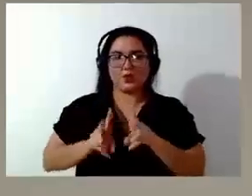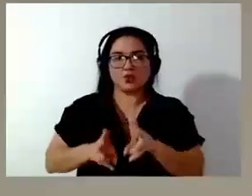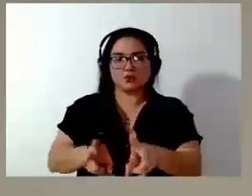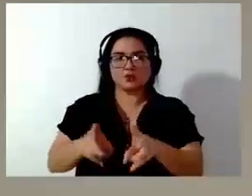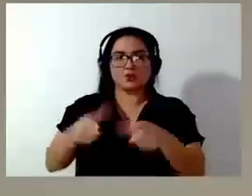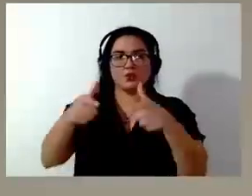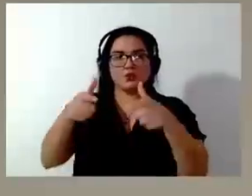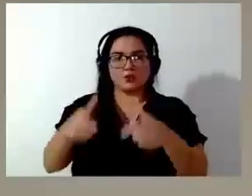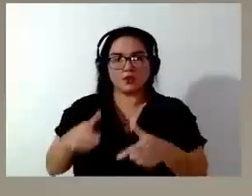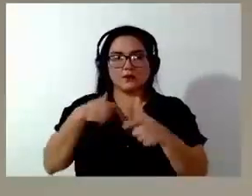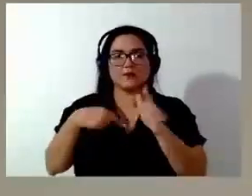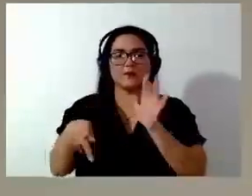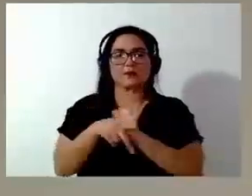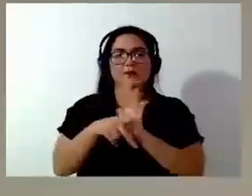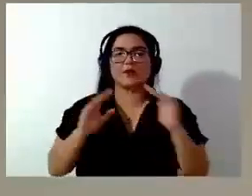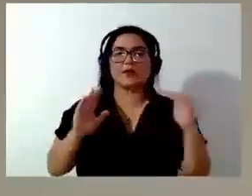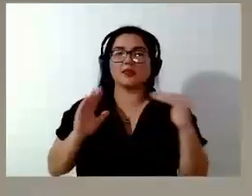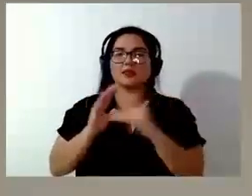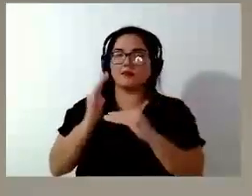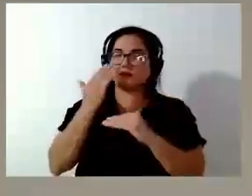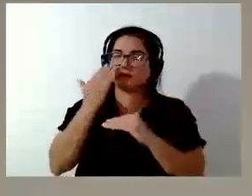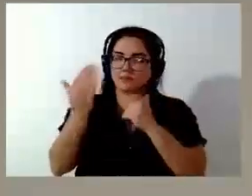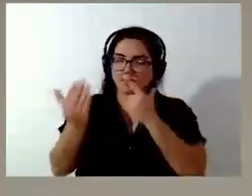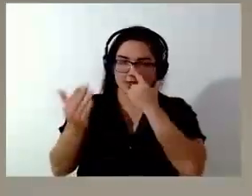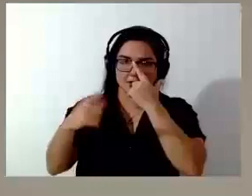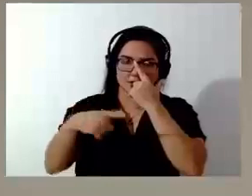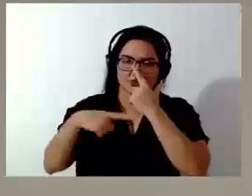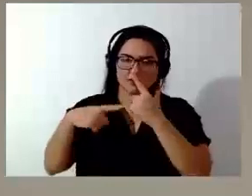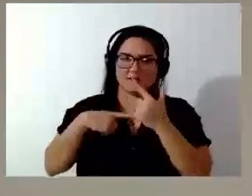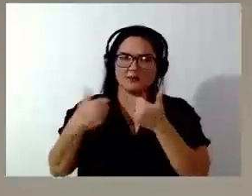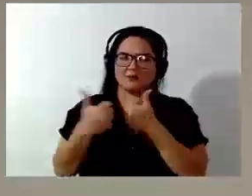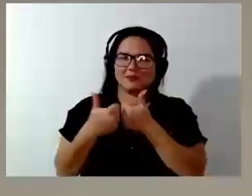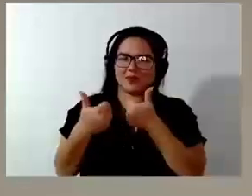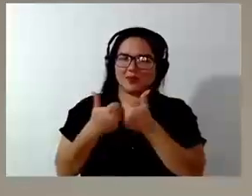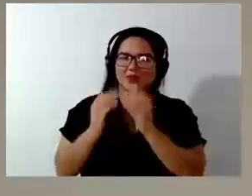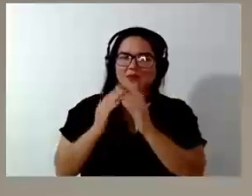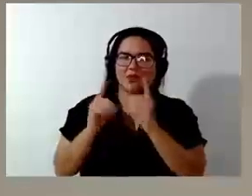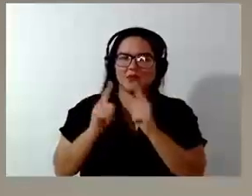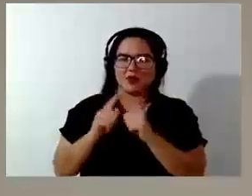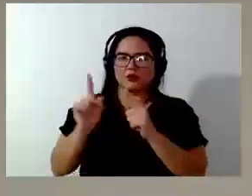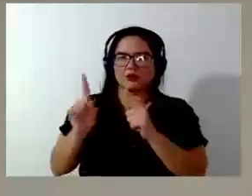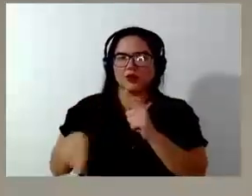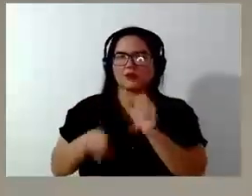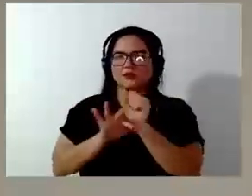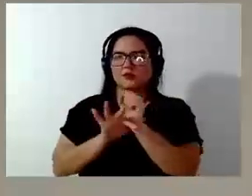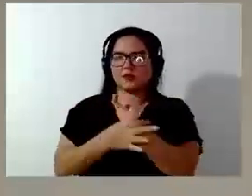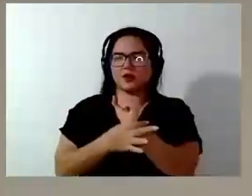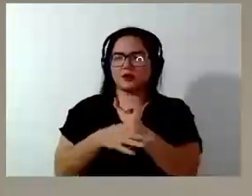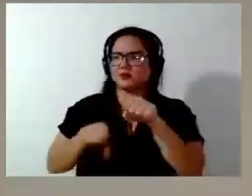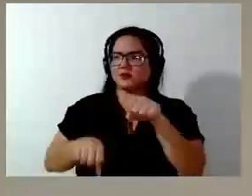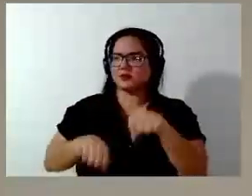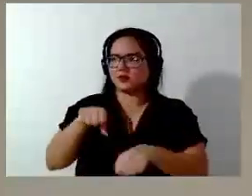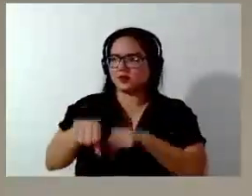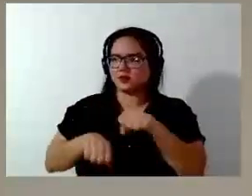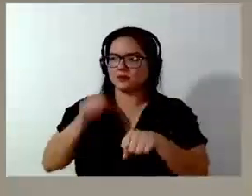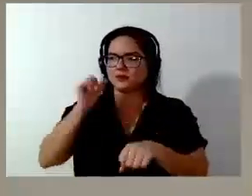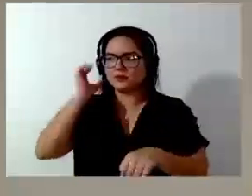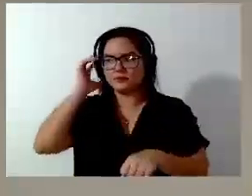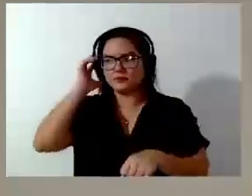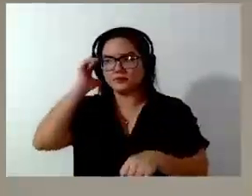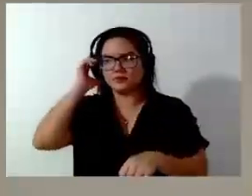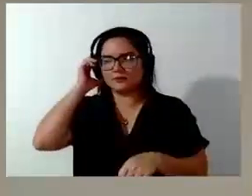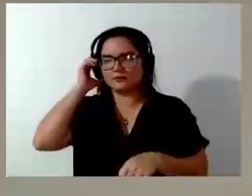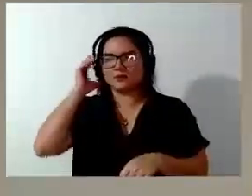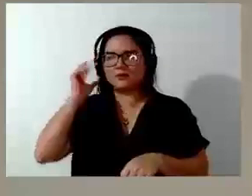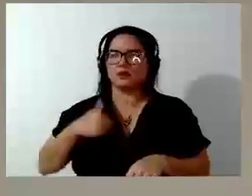-corpo até logo à frente, ali próximo à igreja, onde dá segurança aos ciclistas e pedestres. Fica o meu pedido,